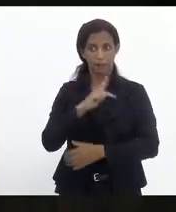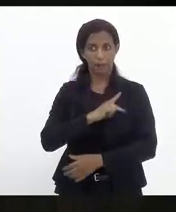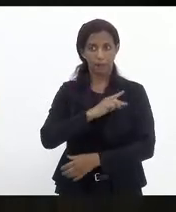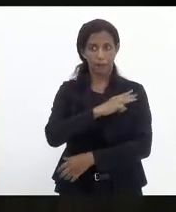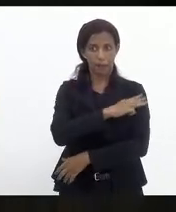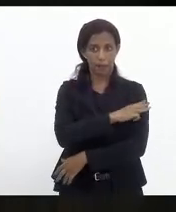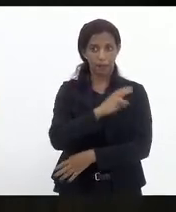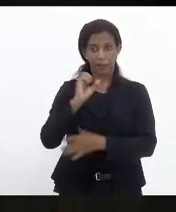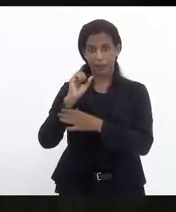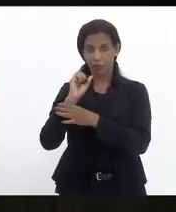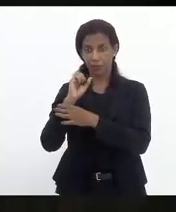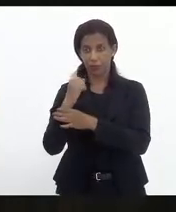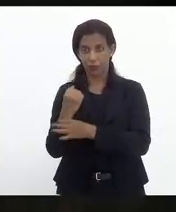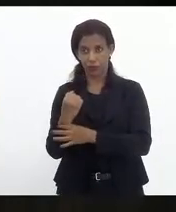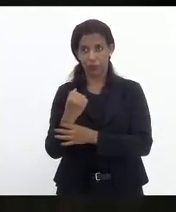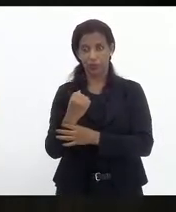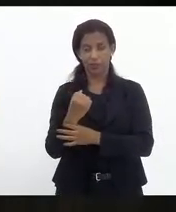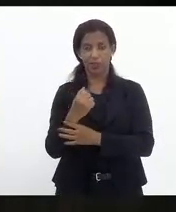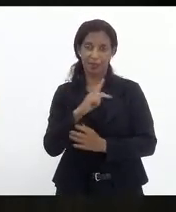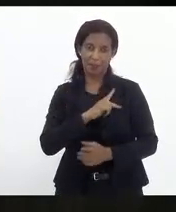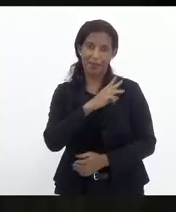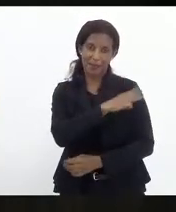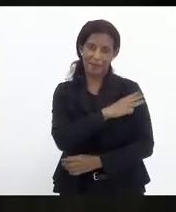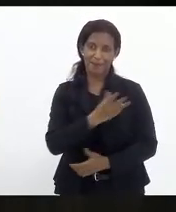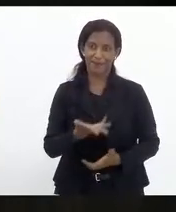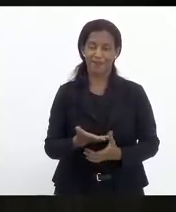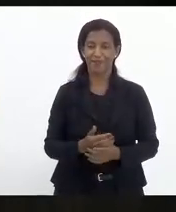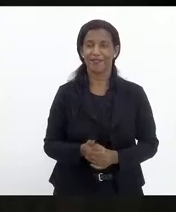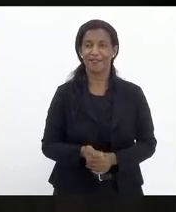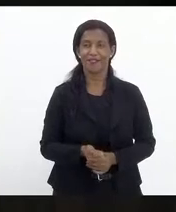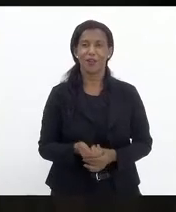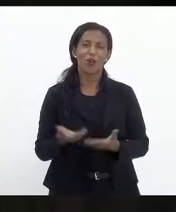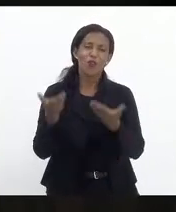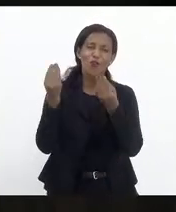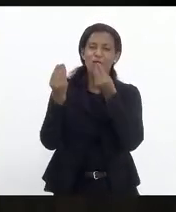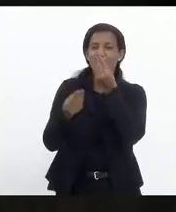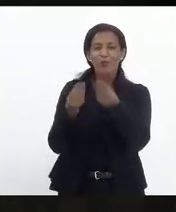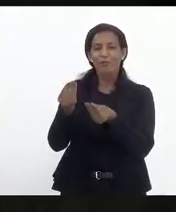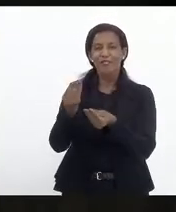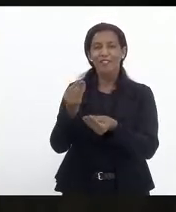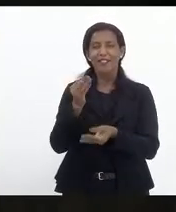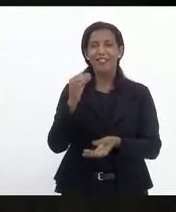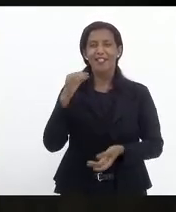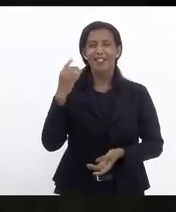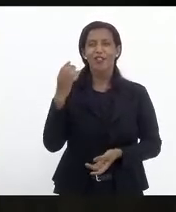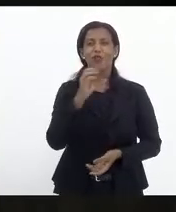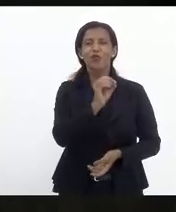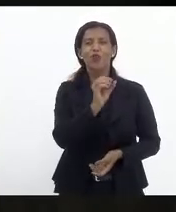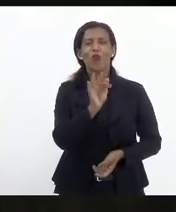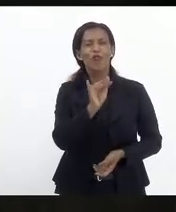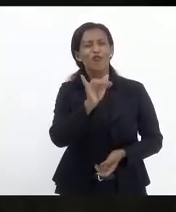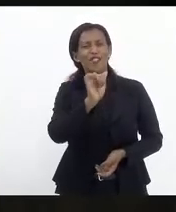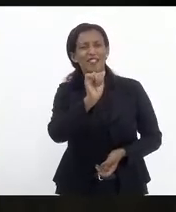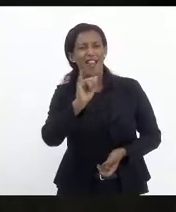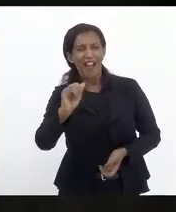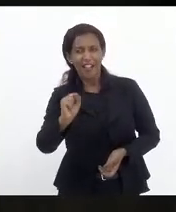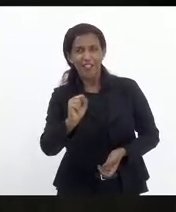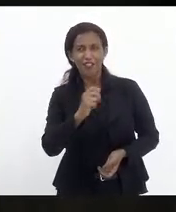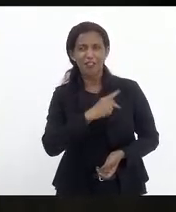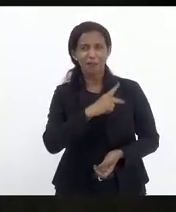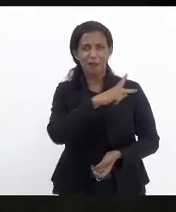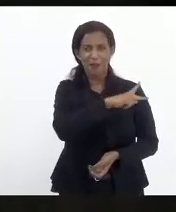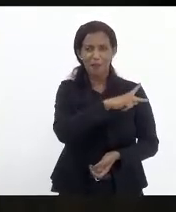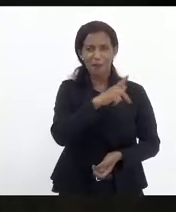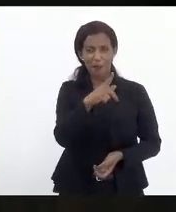das forças da PM, logicamente. Como seria a deputada Marta? Dos oficiais, dos